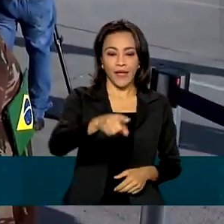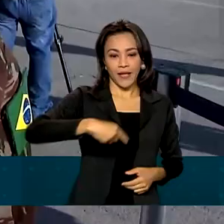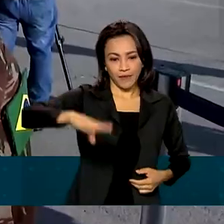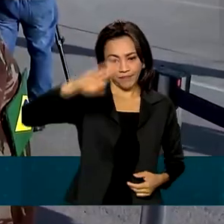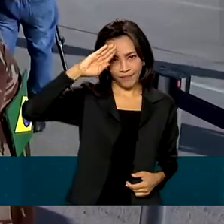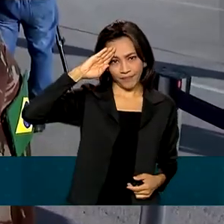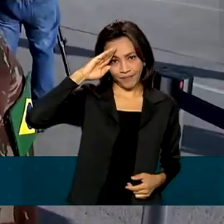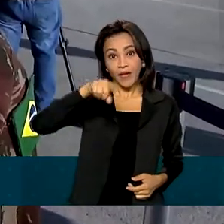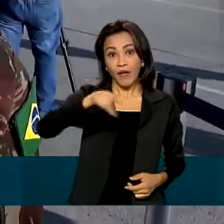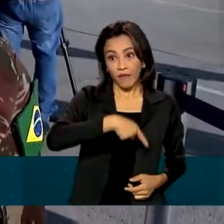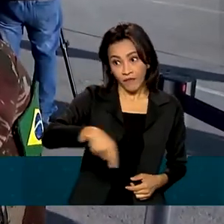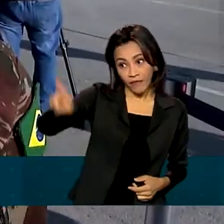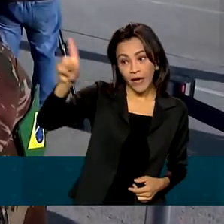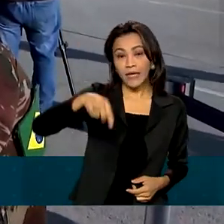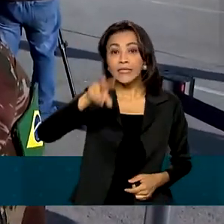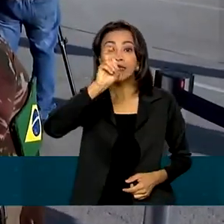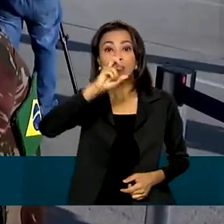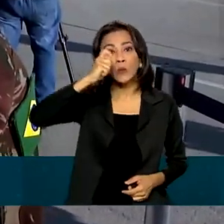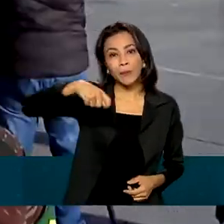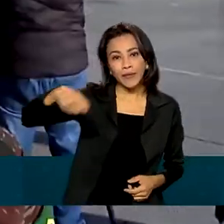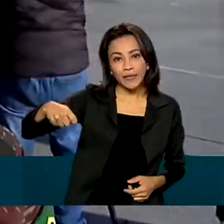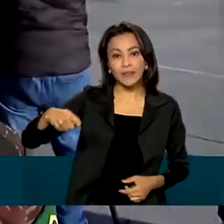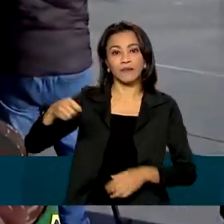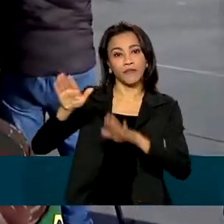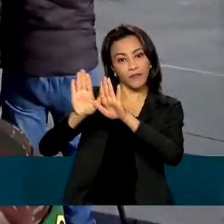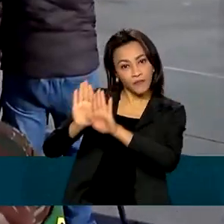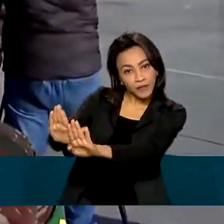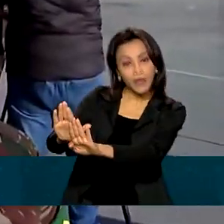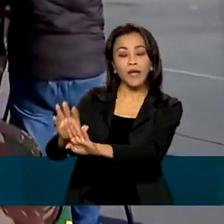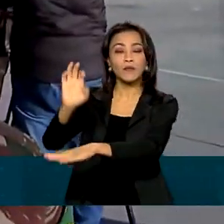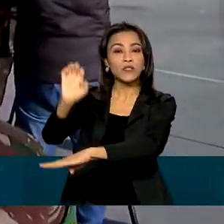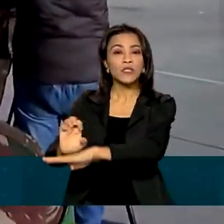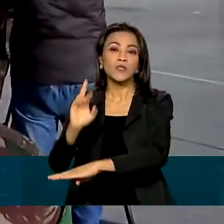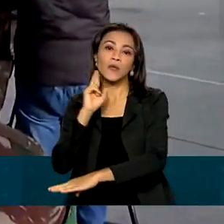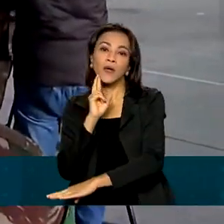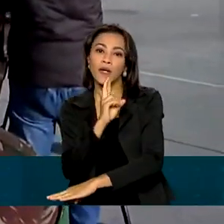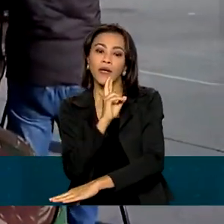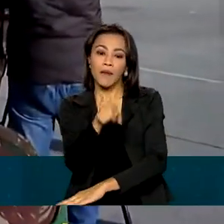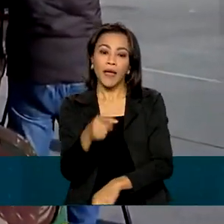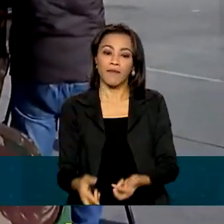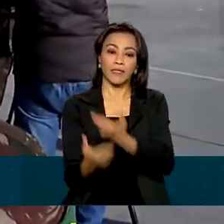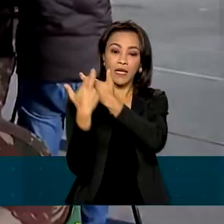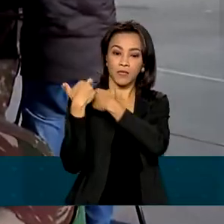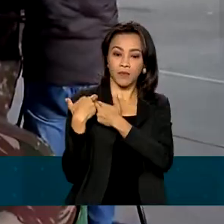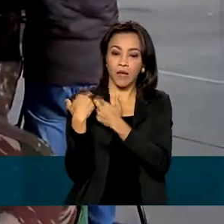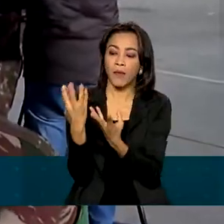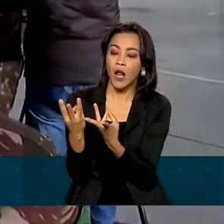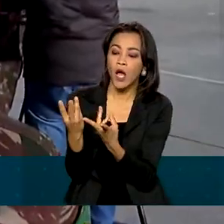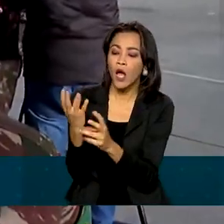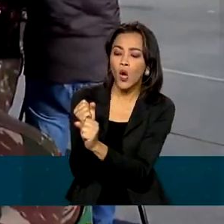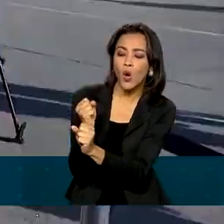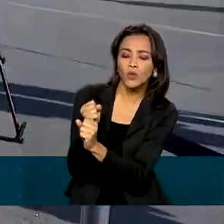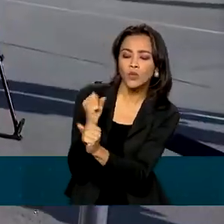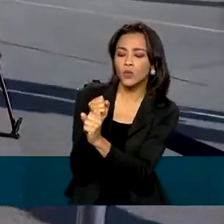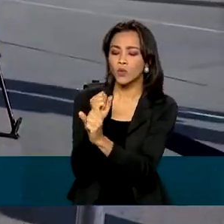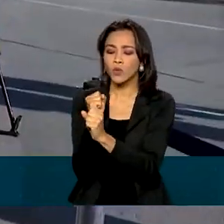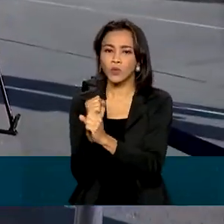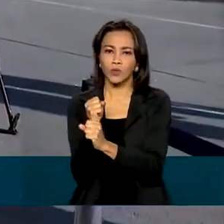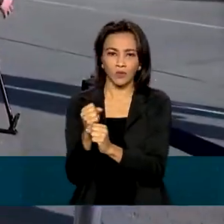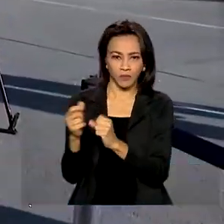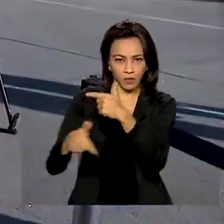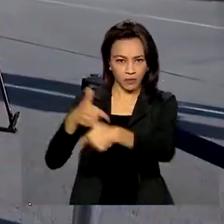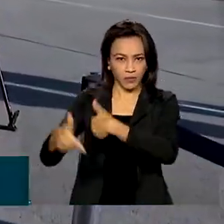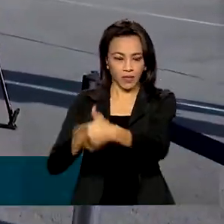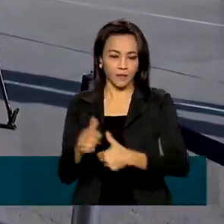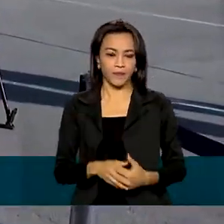Marcela vai passar cinco meses em Roraima. Ela será responsável pela contabilidade da operação acolhida. O que a gente vai